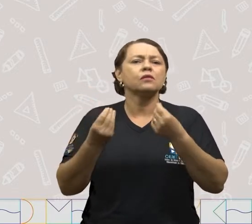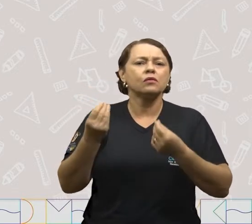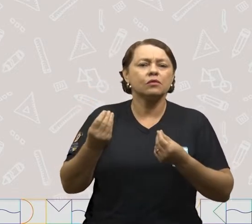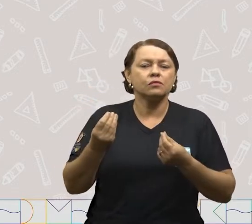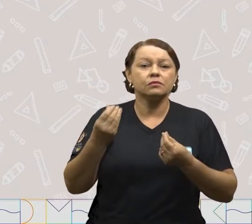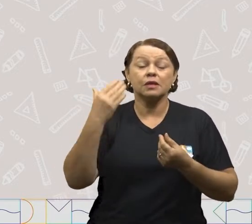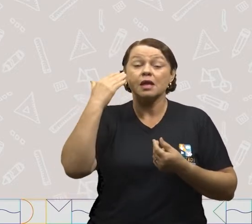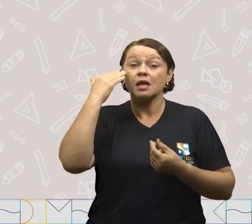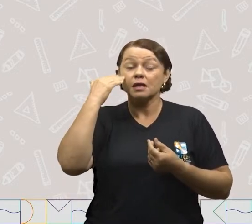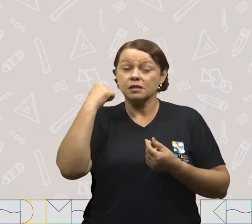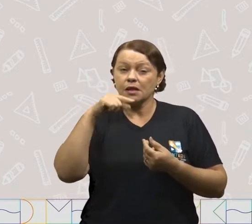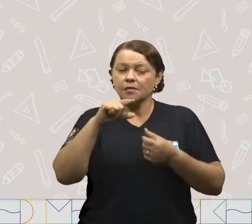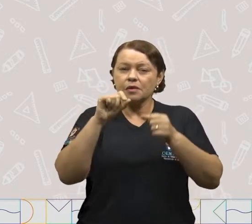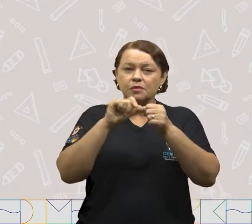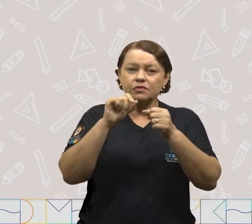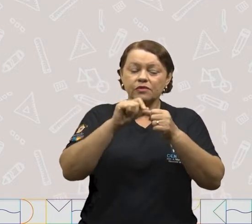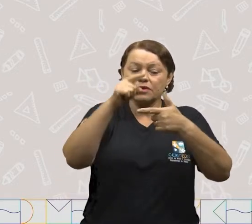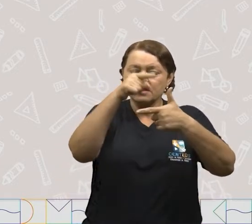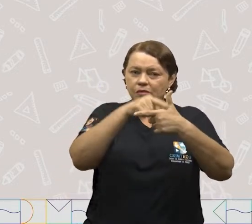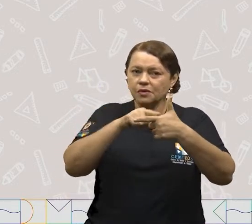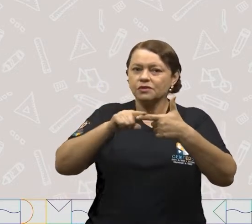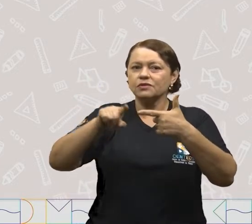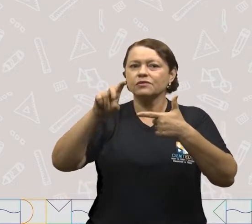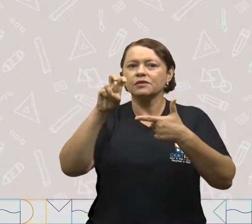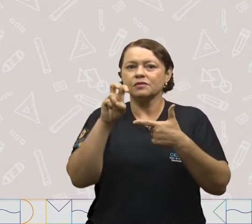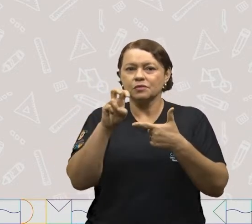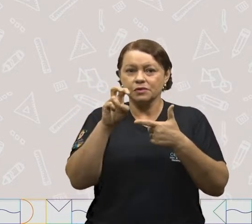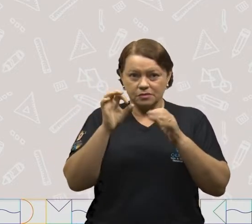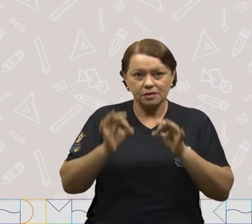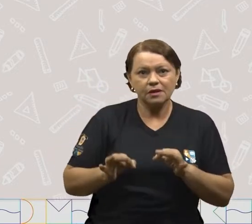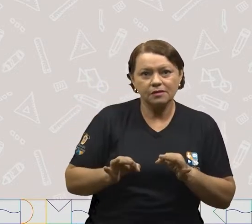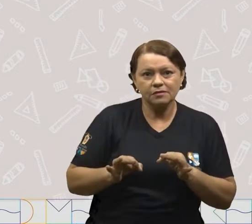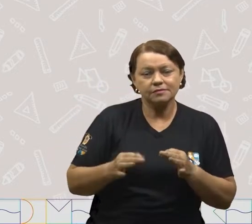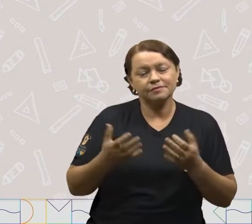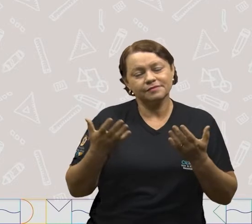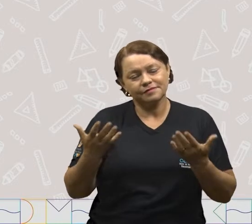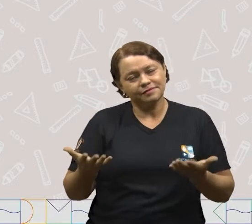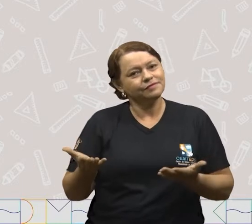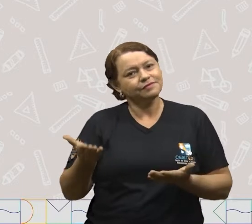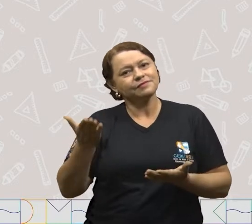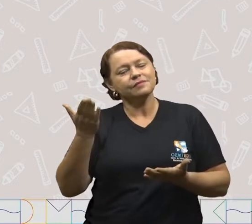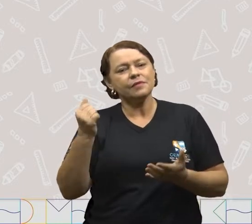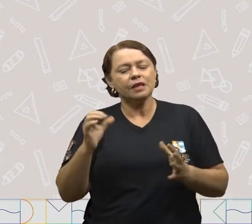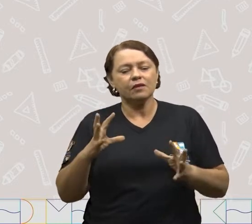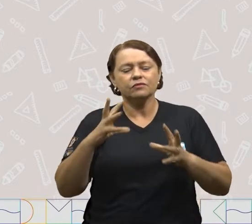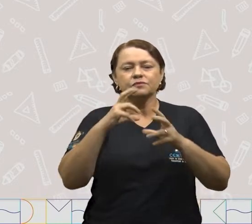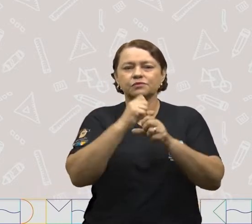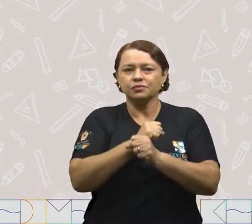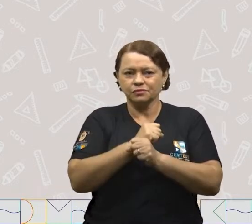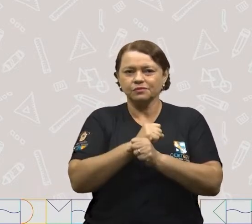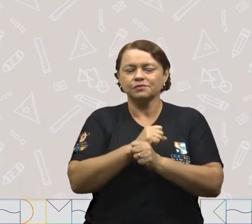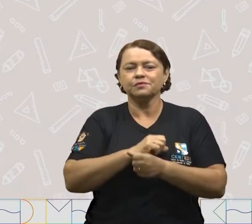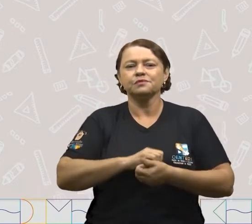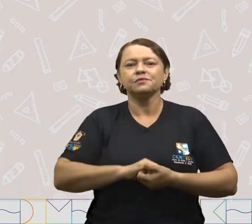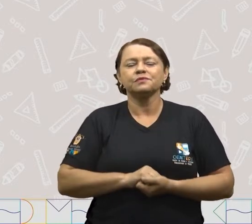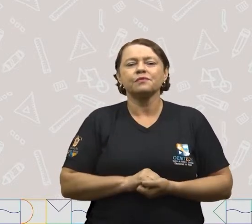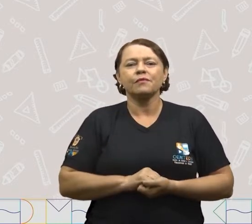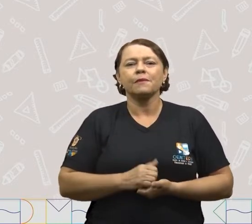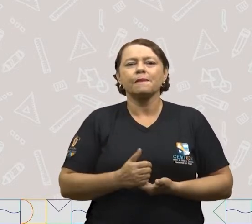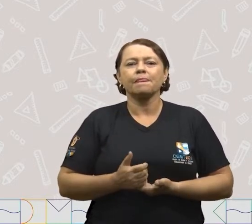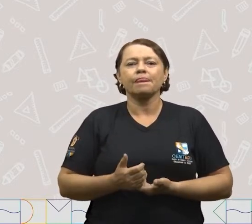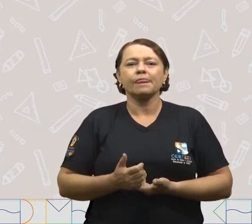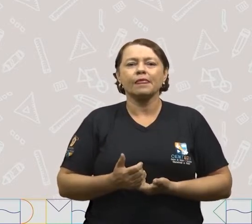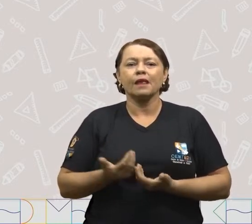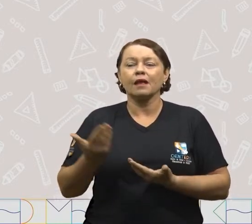Sabemos que vamos fazer uma divisão por cinco, certo? Então, vamos armar a nossa conta. Vai